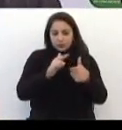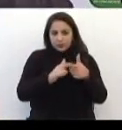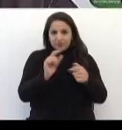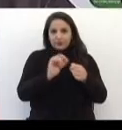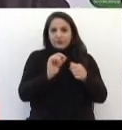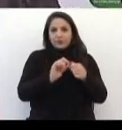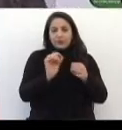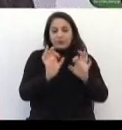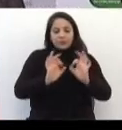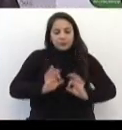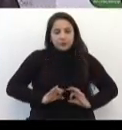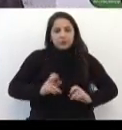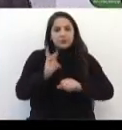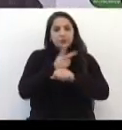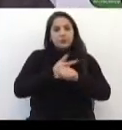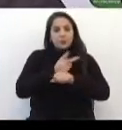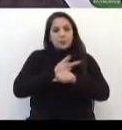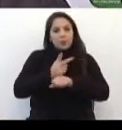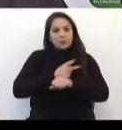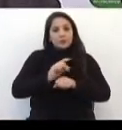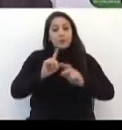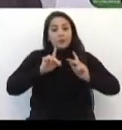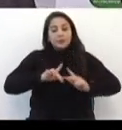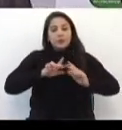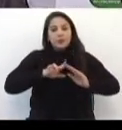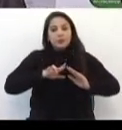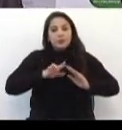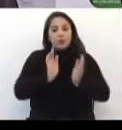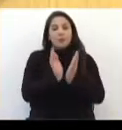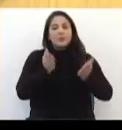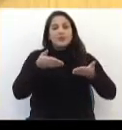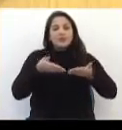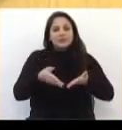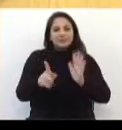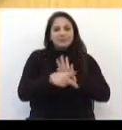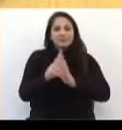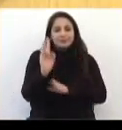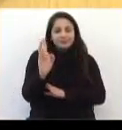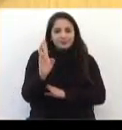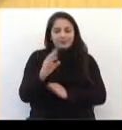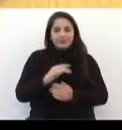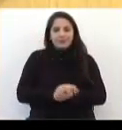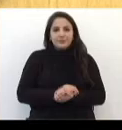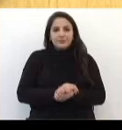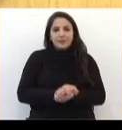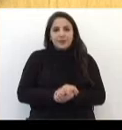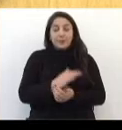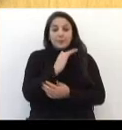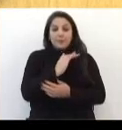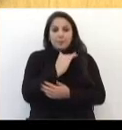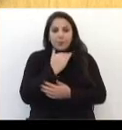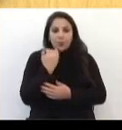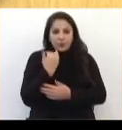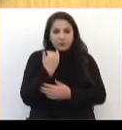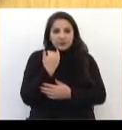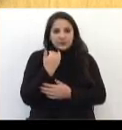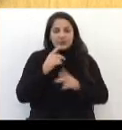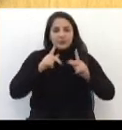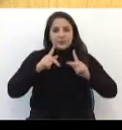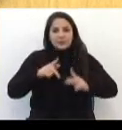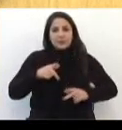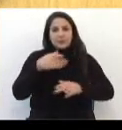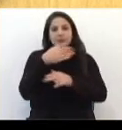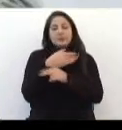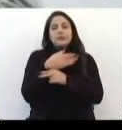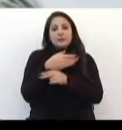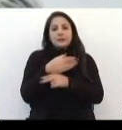projetinho e busca lá alguém para assessorar, busca o comitê do crack Assassinato de taxista passo-fundense repercute na